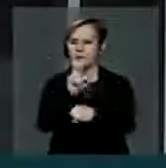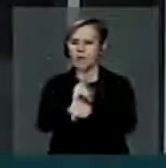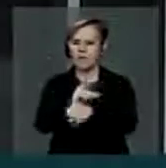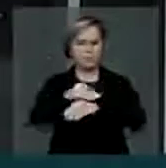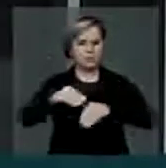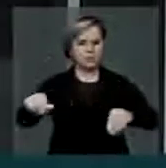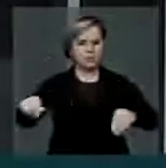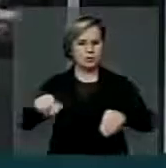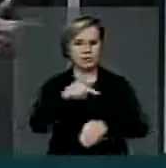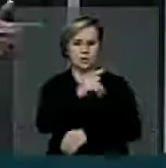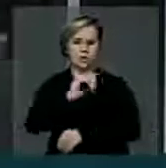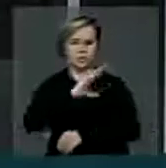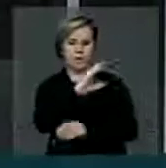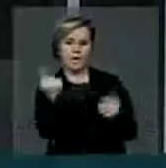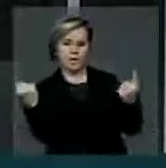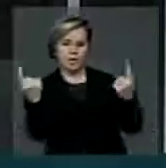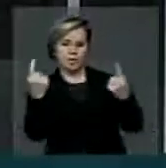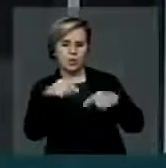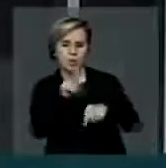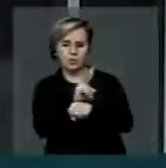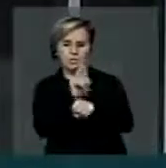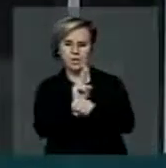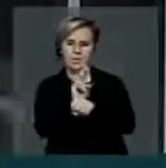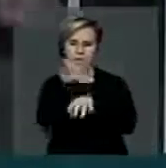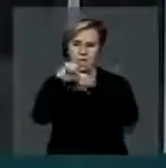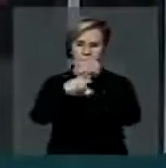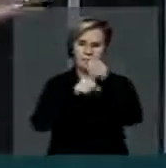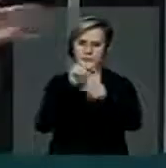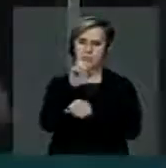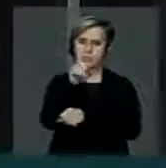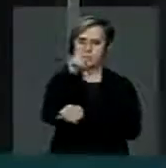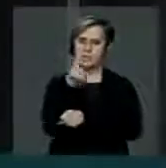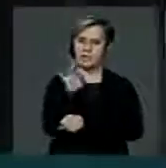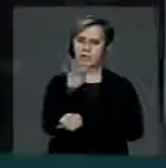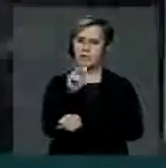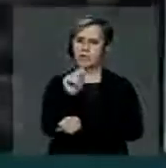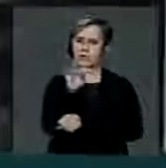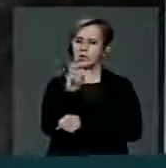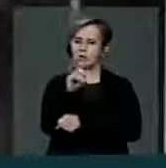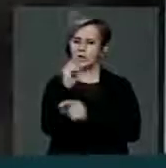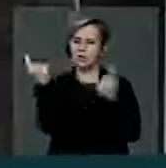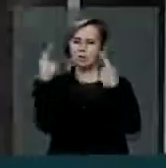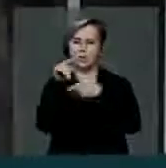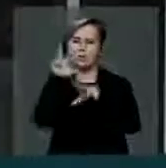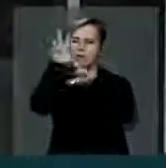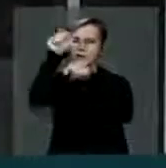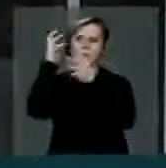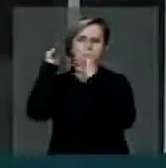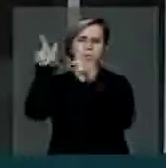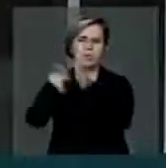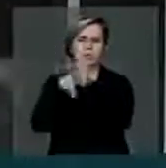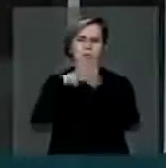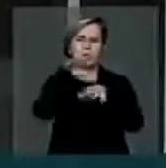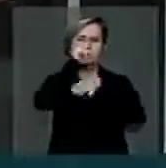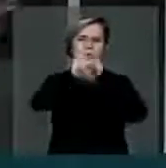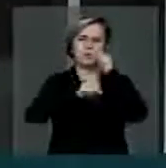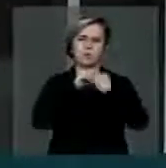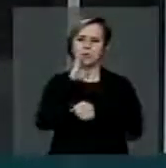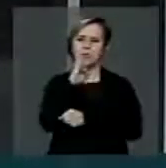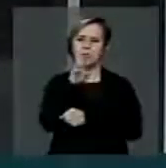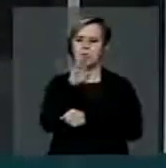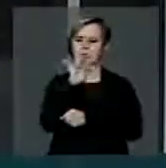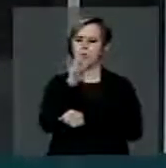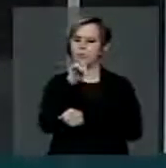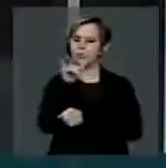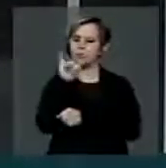é uma PEC contra as reservas extrativistas, contra o quebrador de coco, o catador de buriti, o catador de